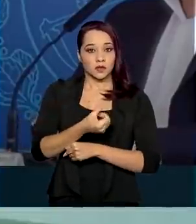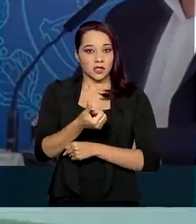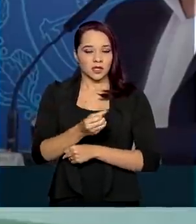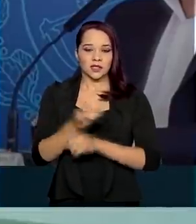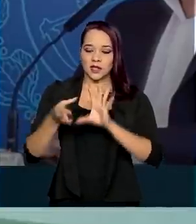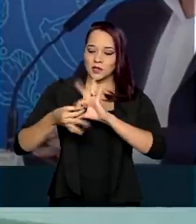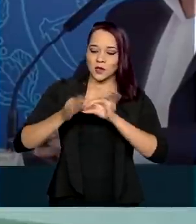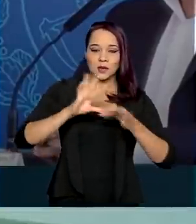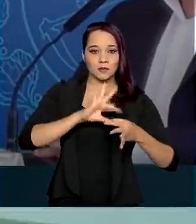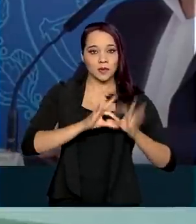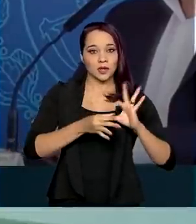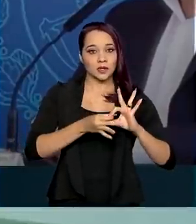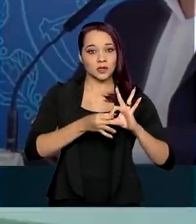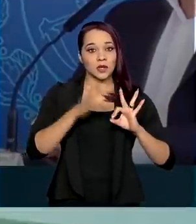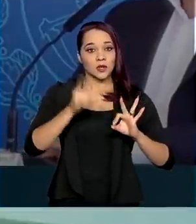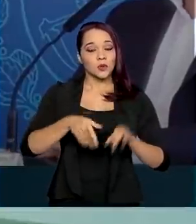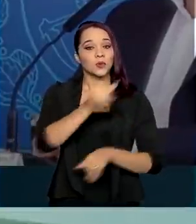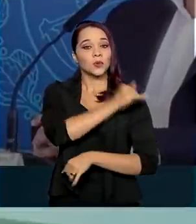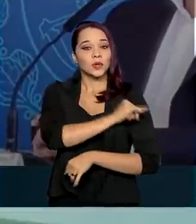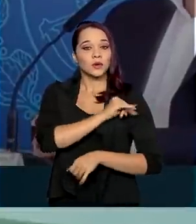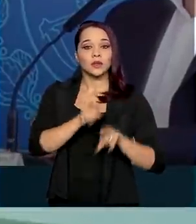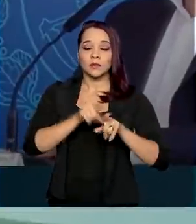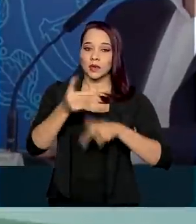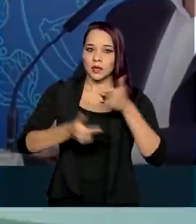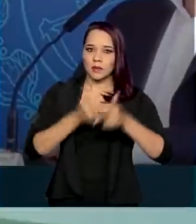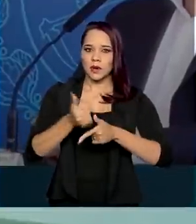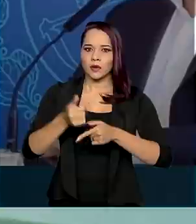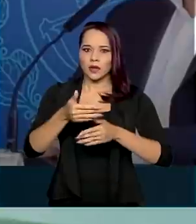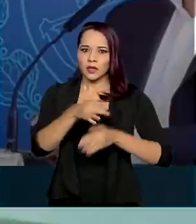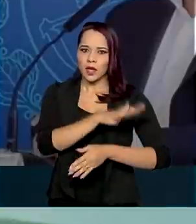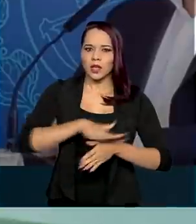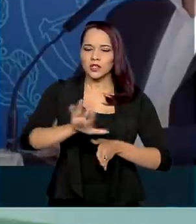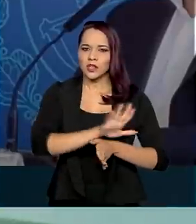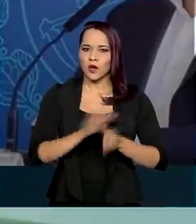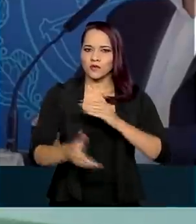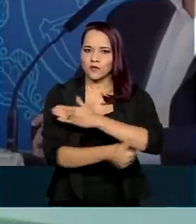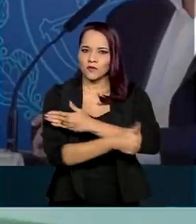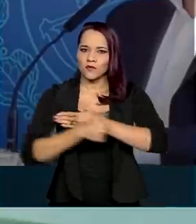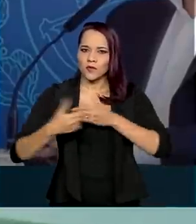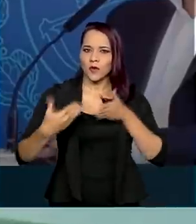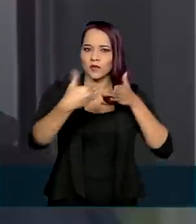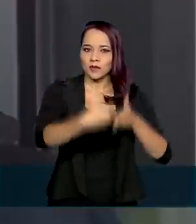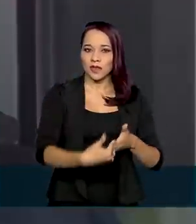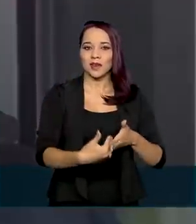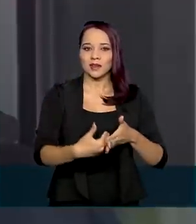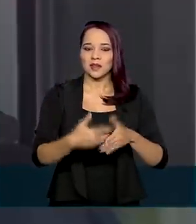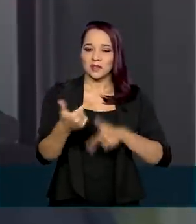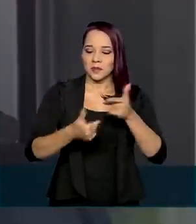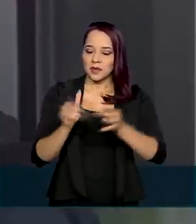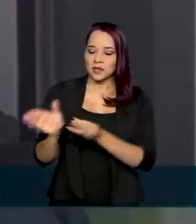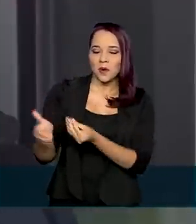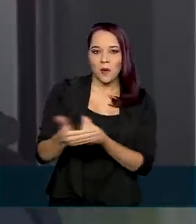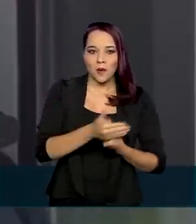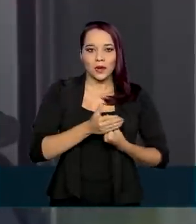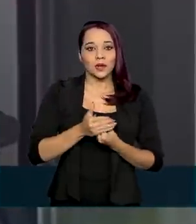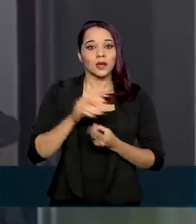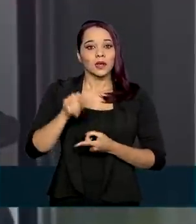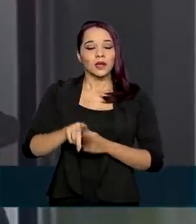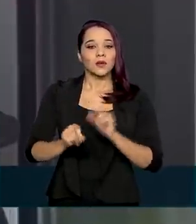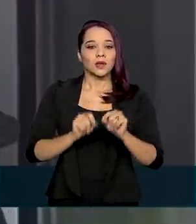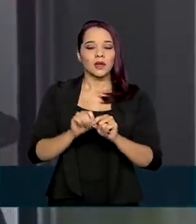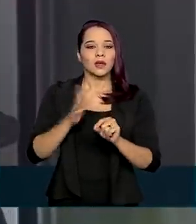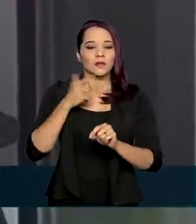Olimpíadas, lá no Rio de Janeiro. Também atuou na região de fronteiras, coordenou a Operação Acolhida, que é responsável por